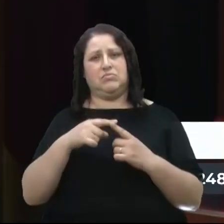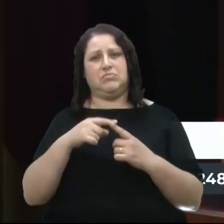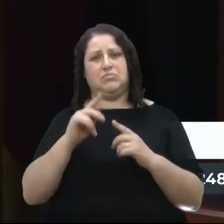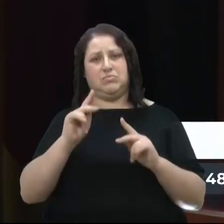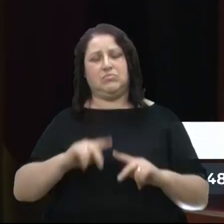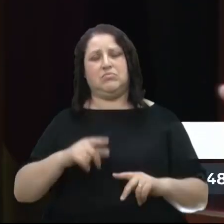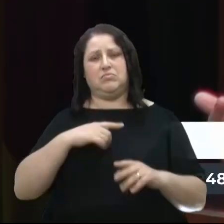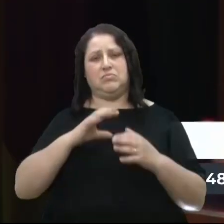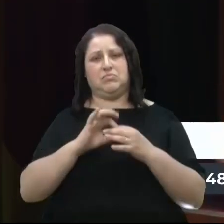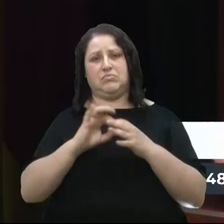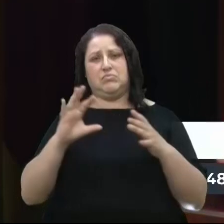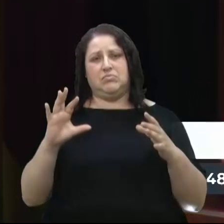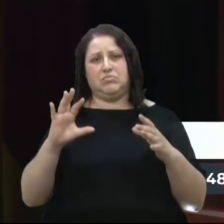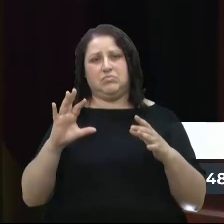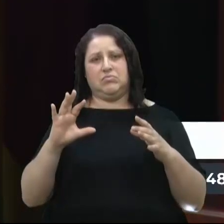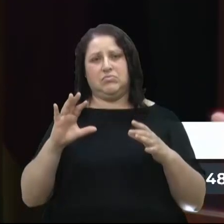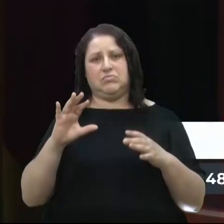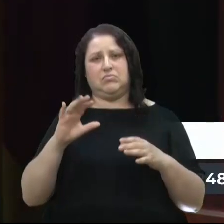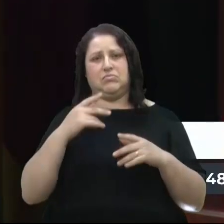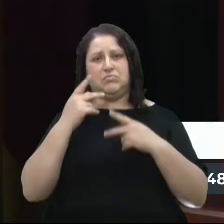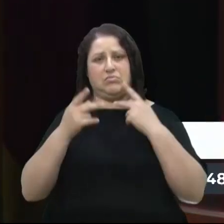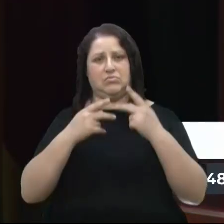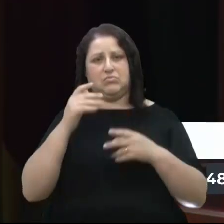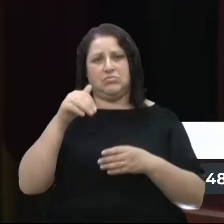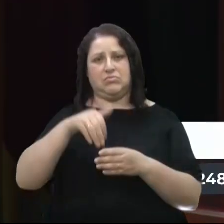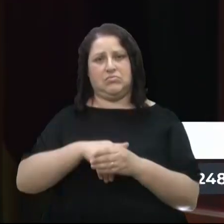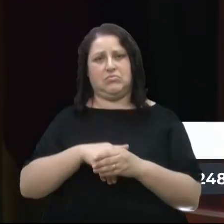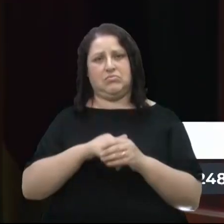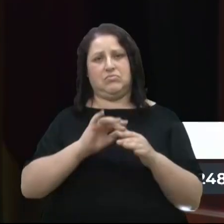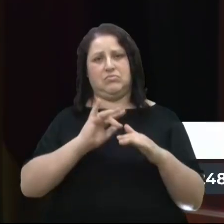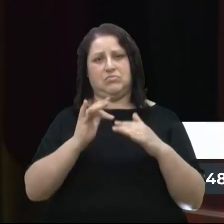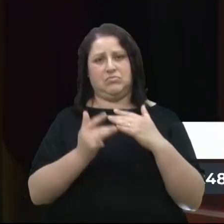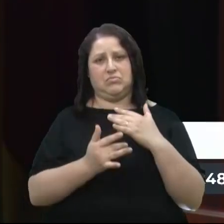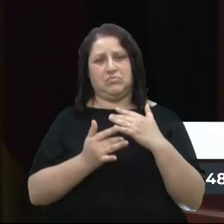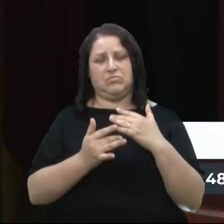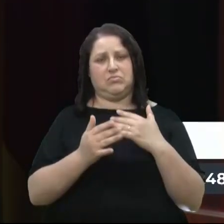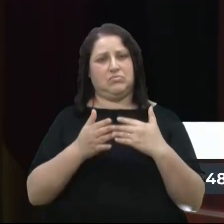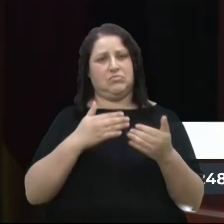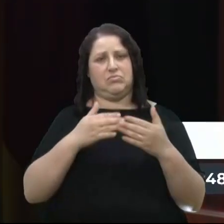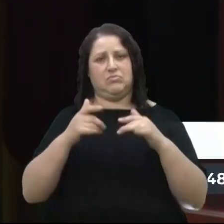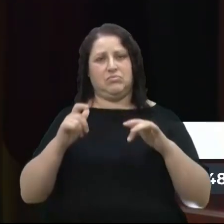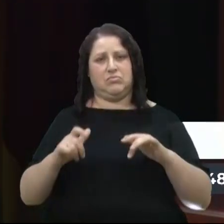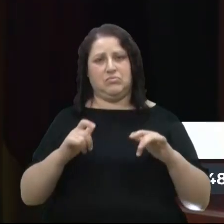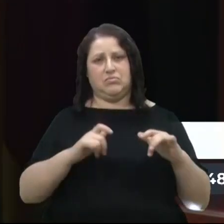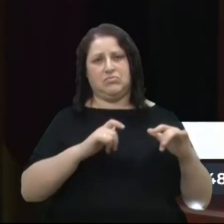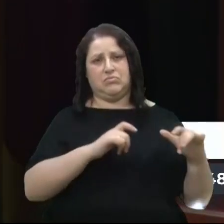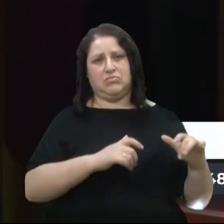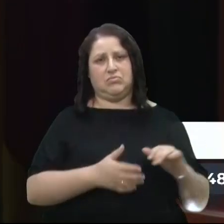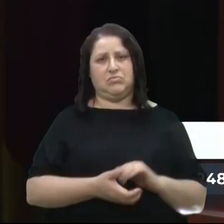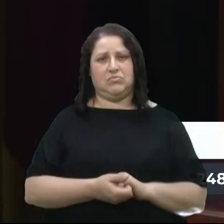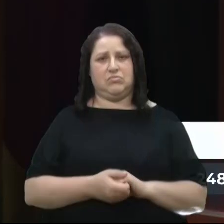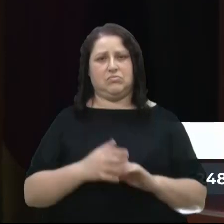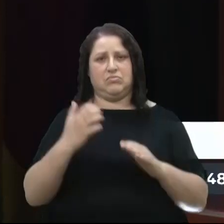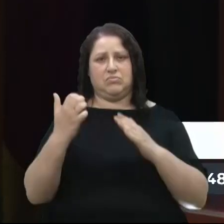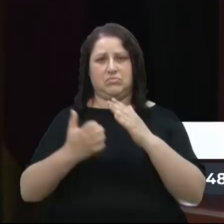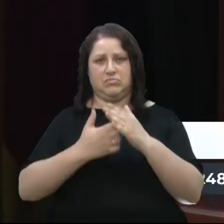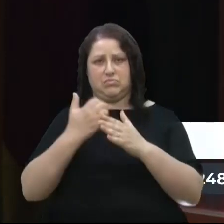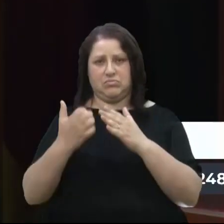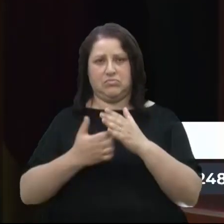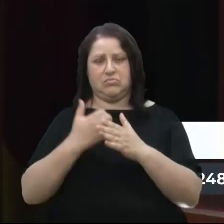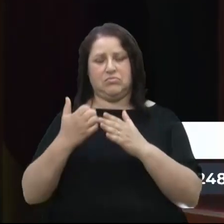têm liberdade de se expressar, de votar nas suas redes onde elas quiserem. E uma empresa com tamanha